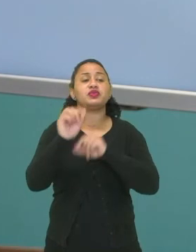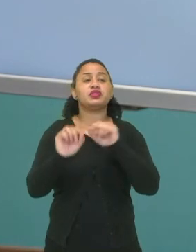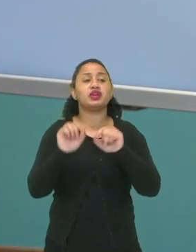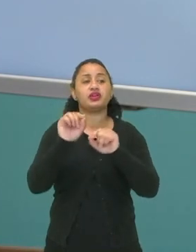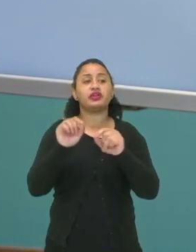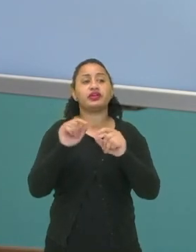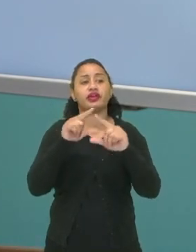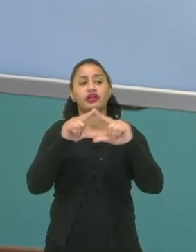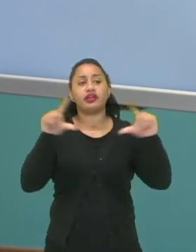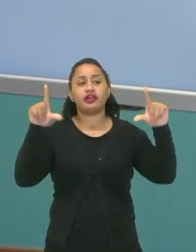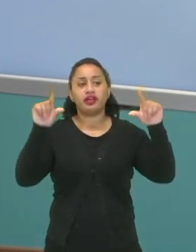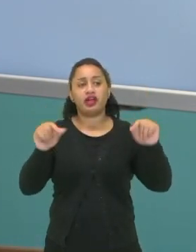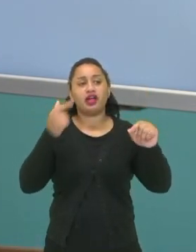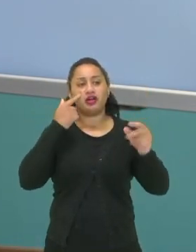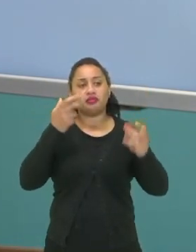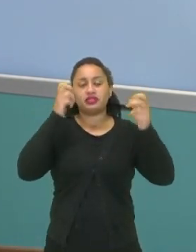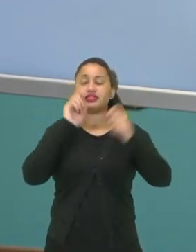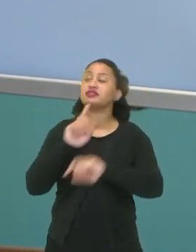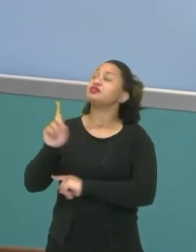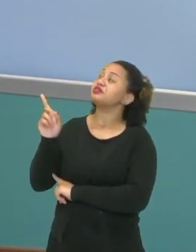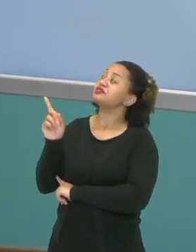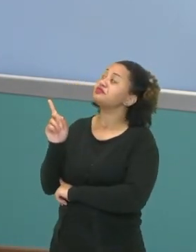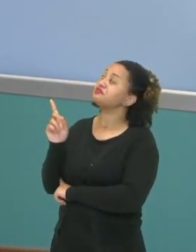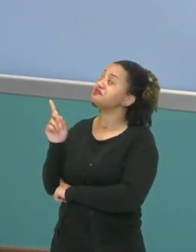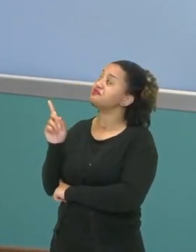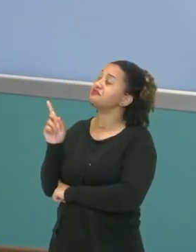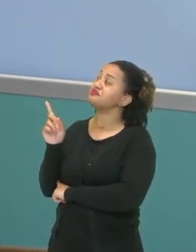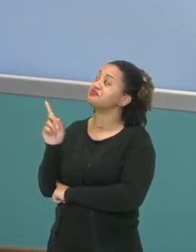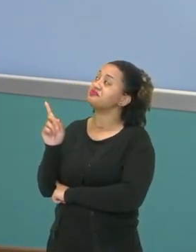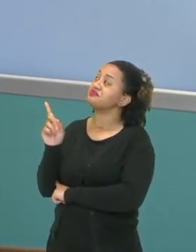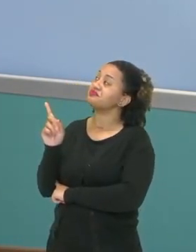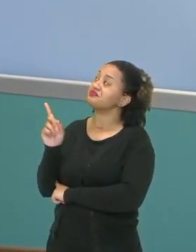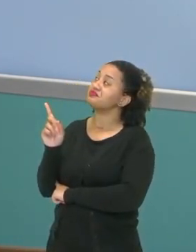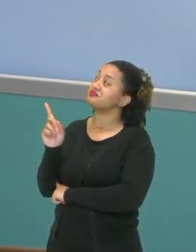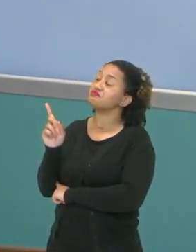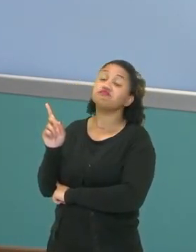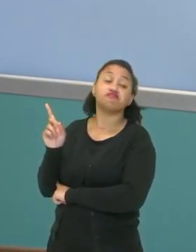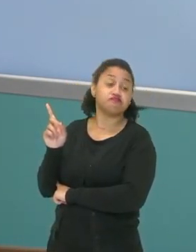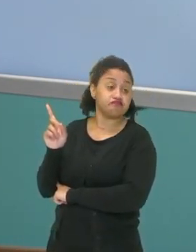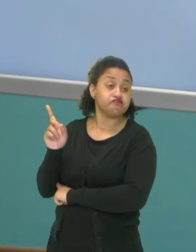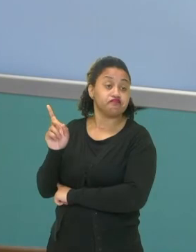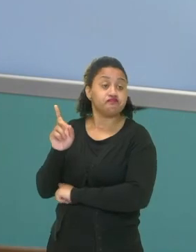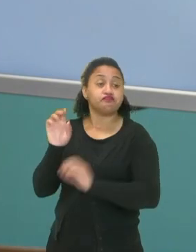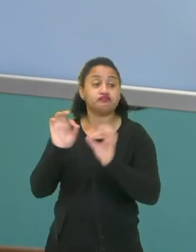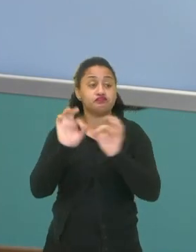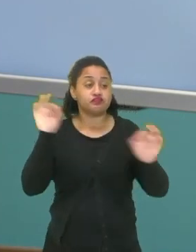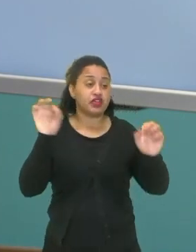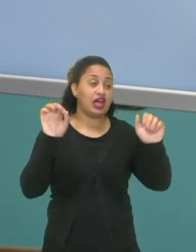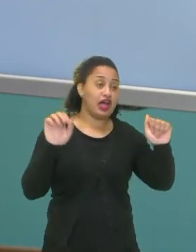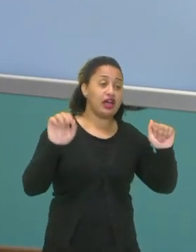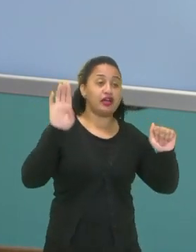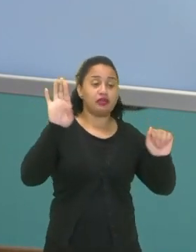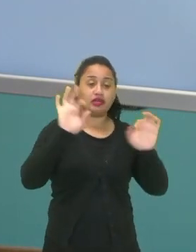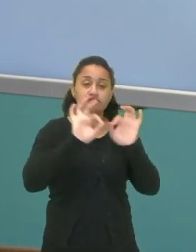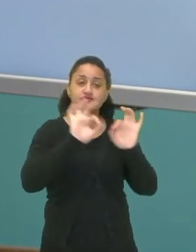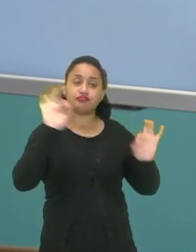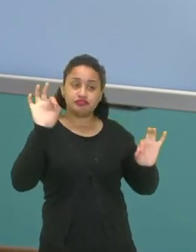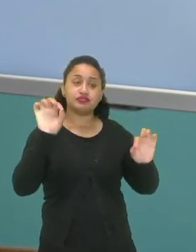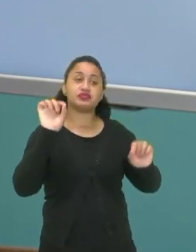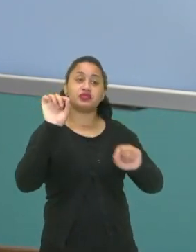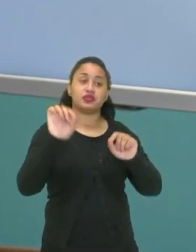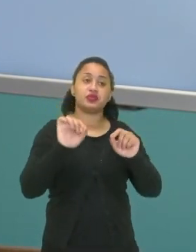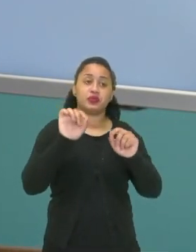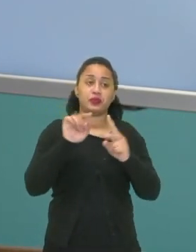a esta fórmula aqui, que é a distância entre os dois pontos. A distância do ponto A ao ponto B vai ser